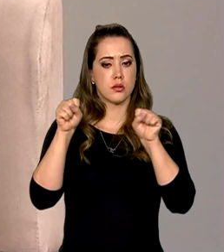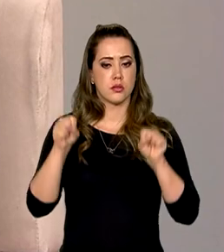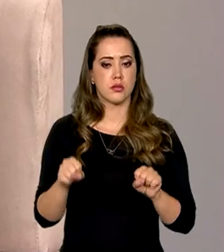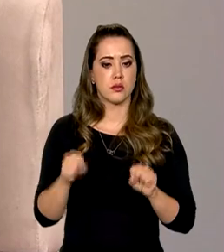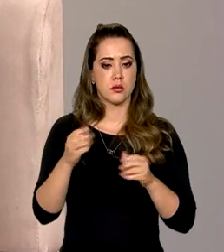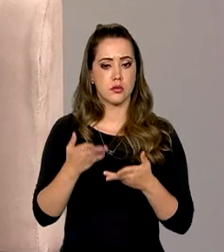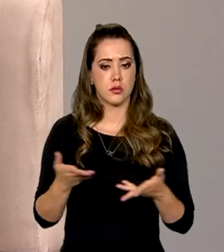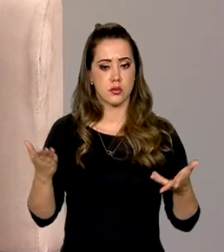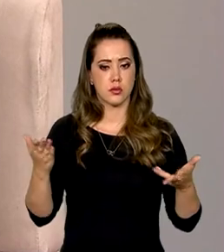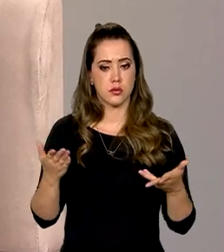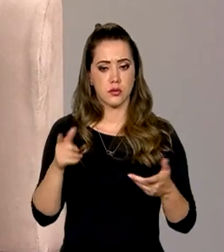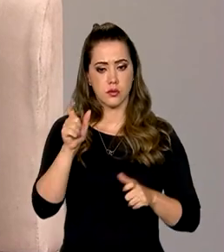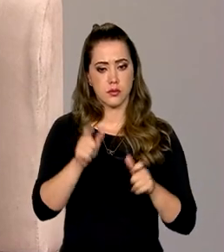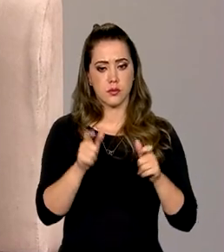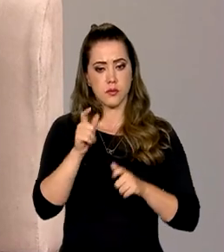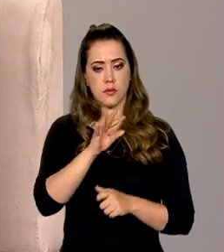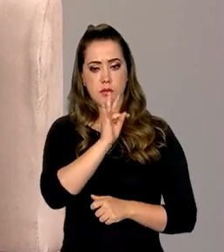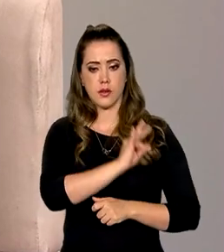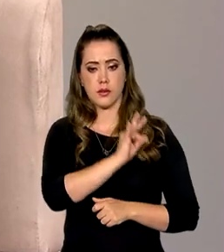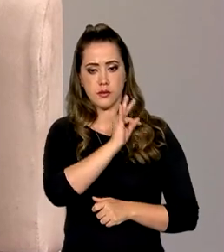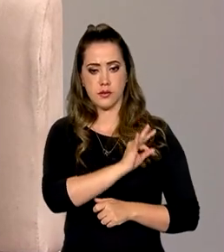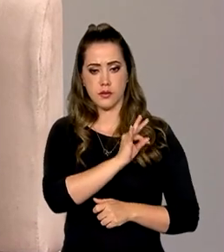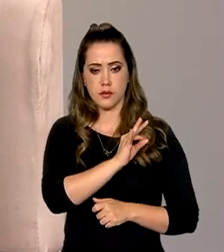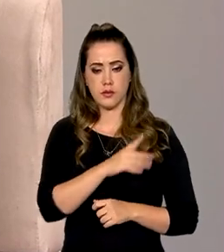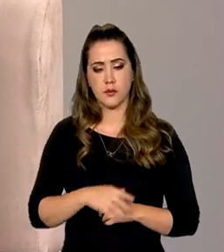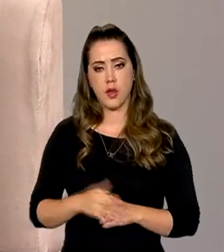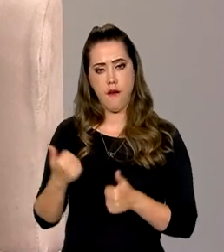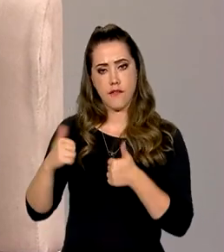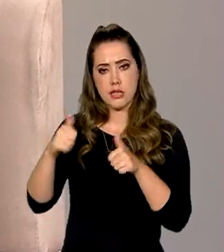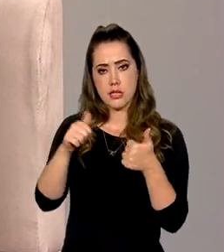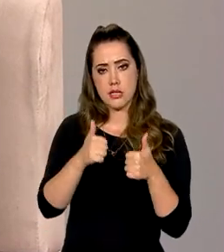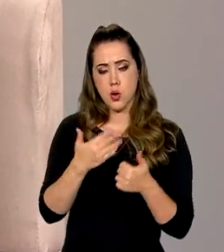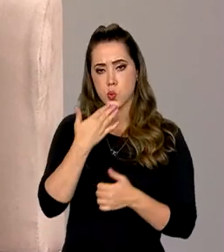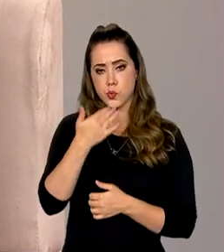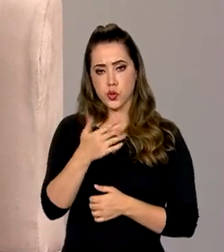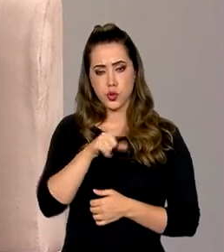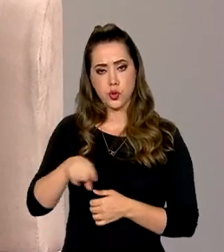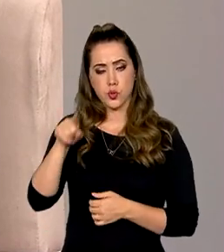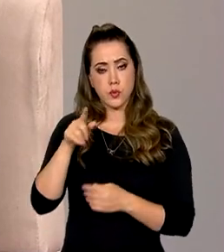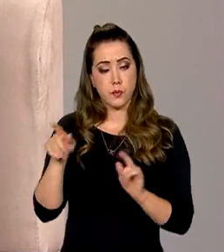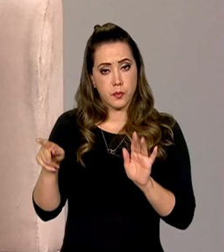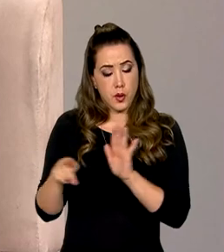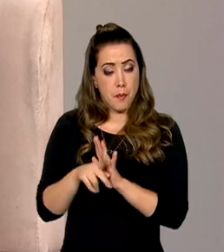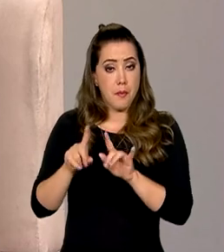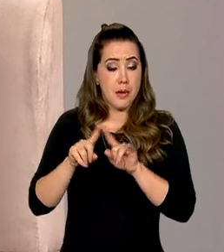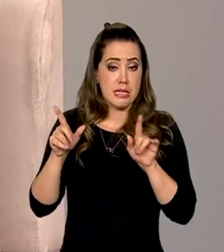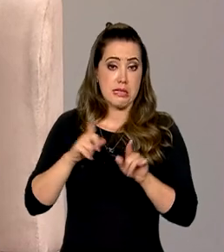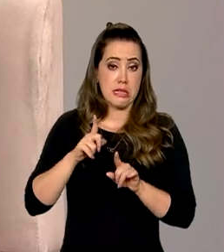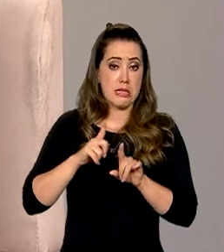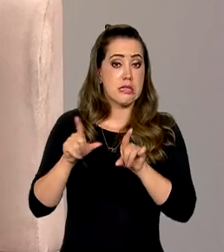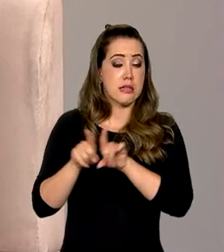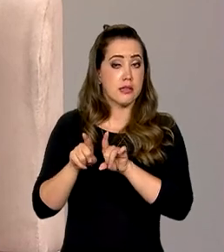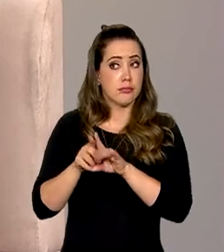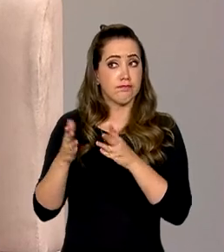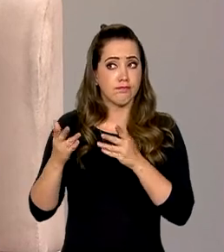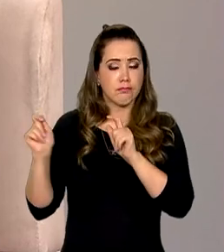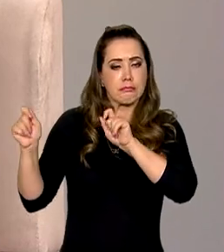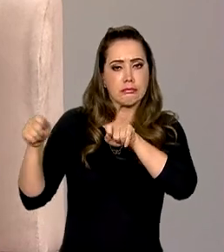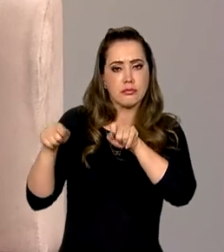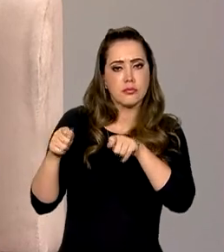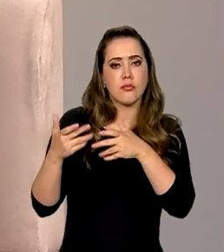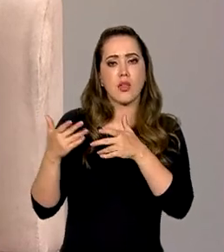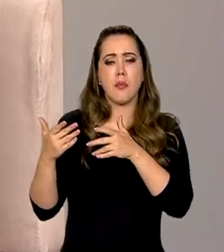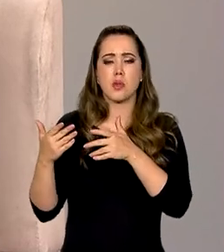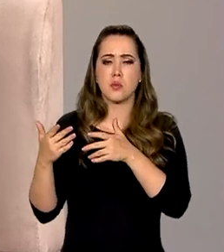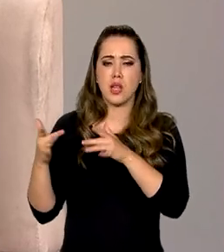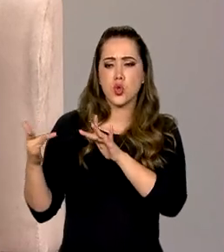em que os técnicos analisam as solicitações feitas, né, mas há também uma possibilidade, ele, de